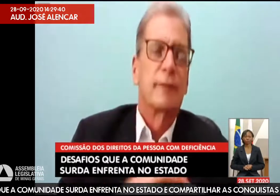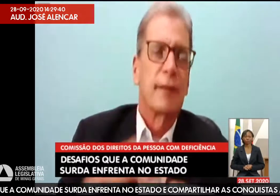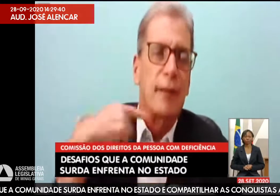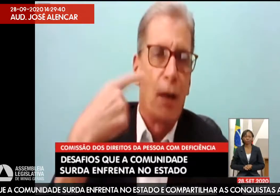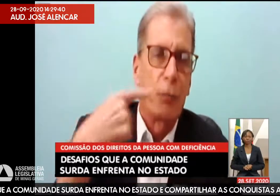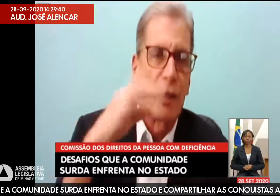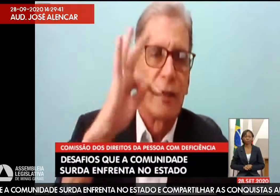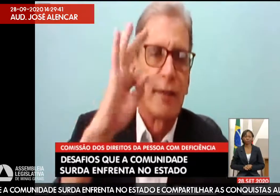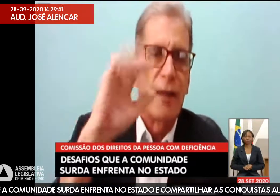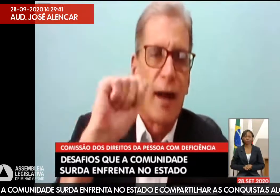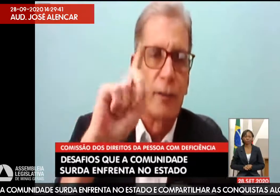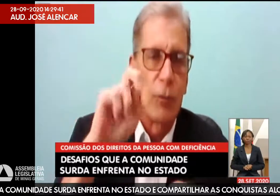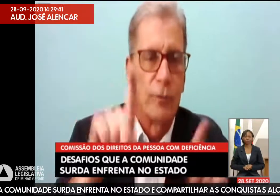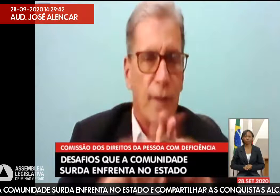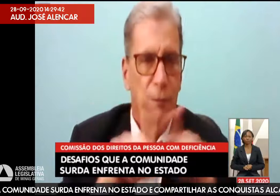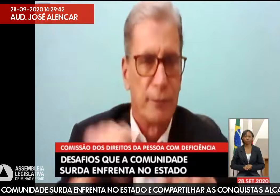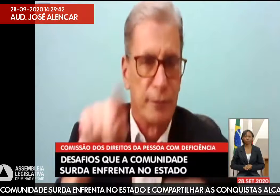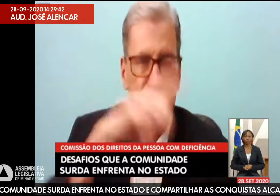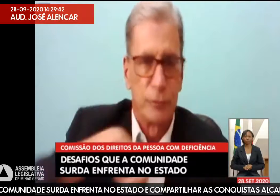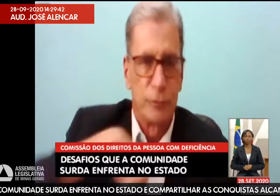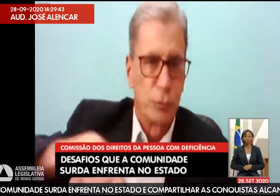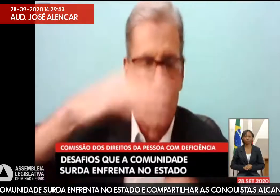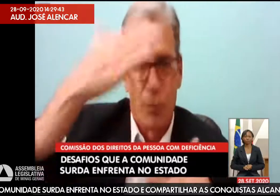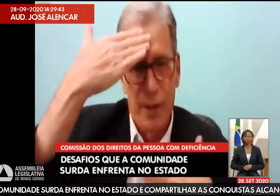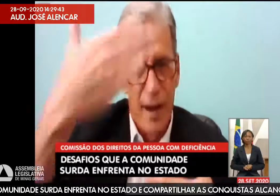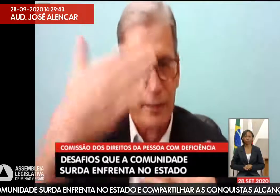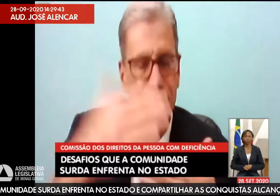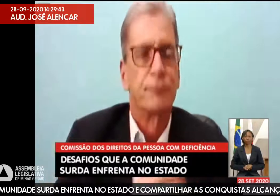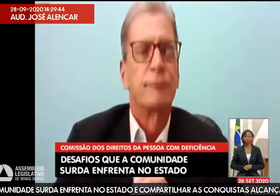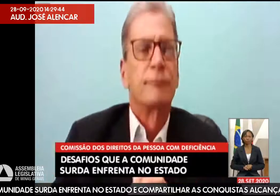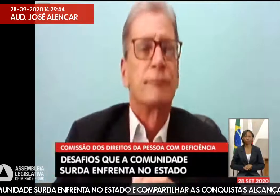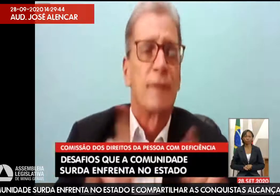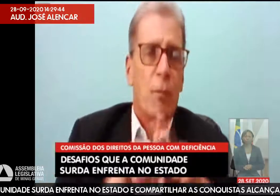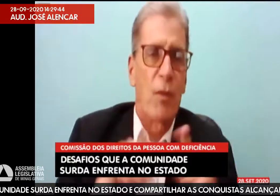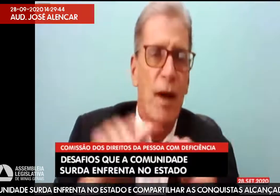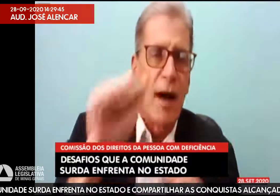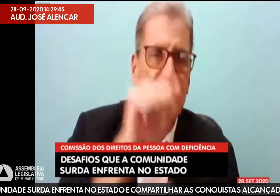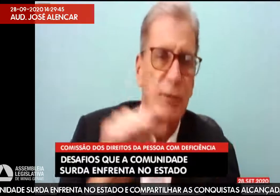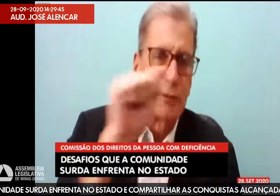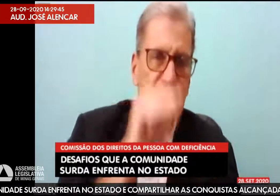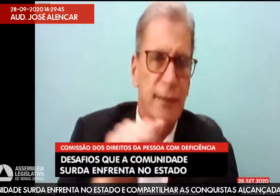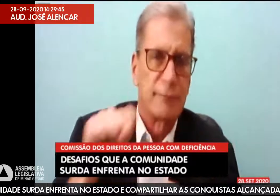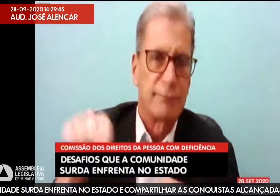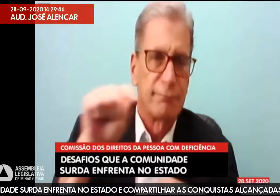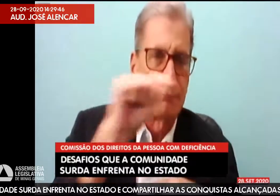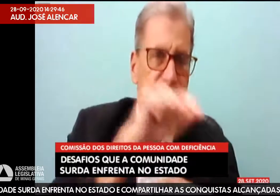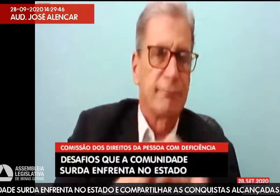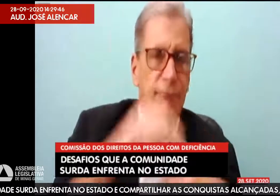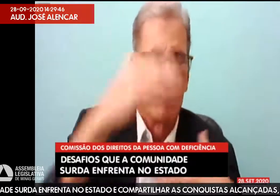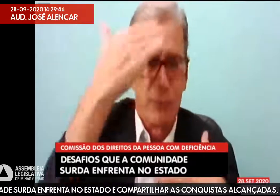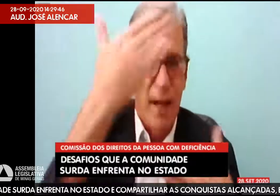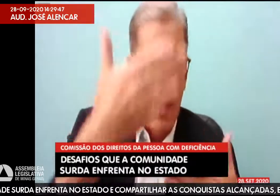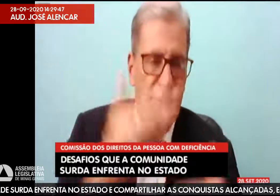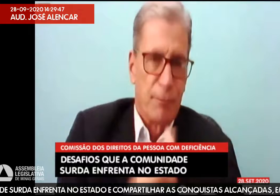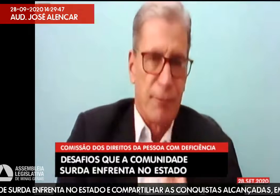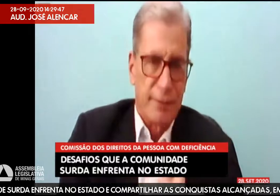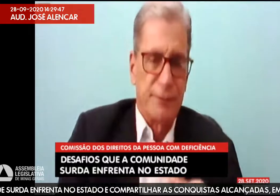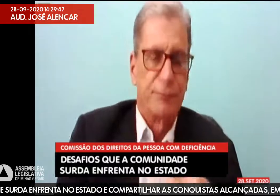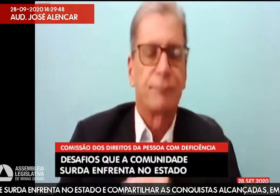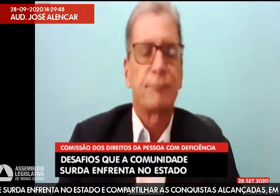deputado Zé Guilherme, também a todos que estão aí na mesa. Muito obrigada. Também às